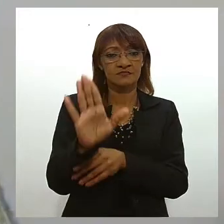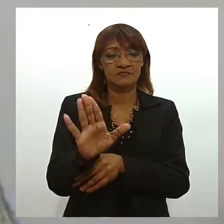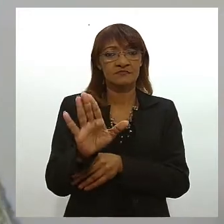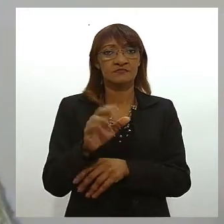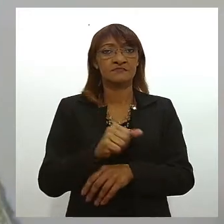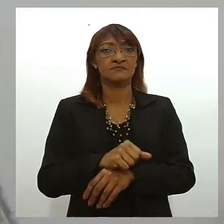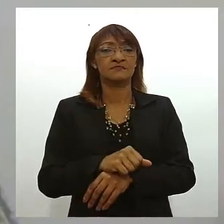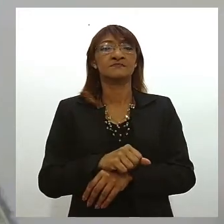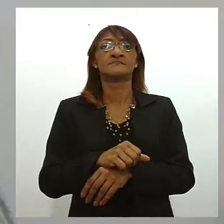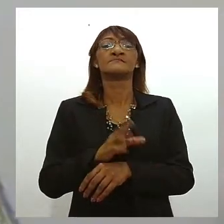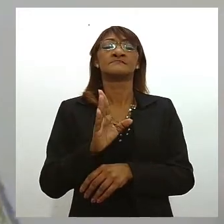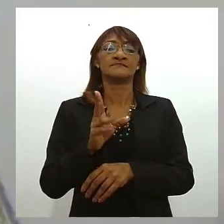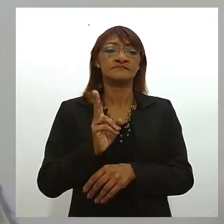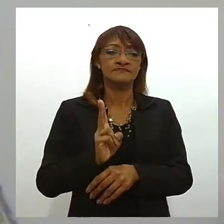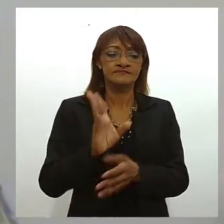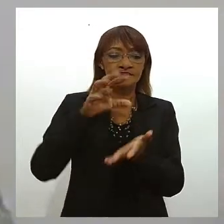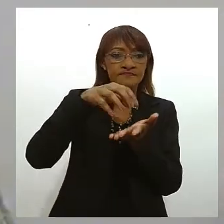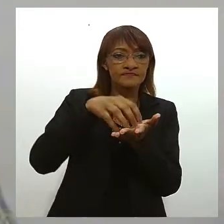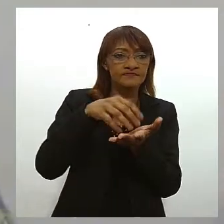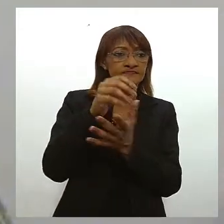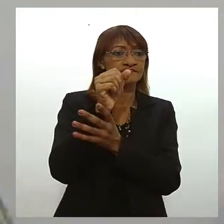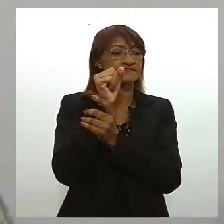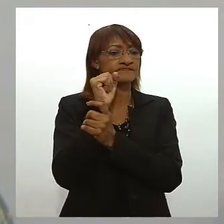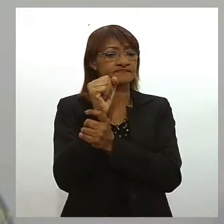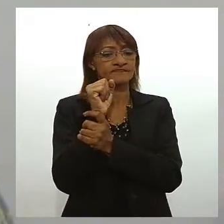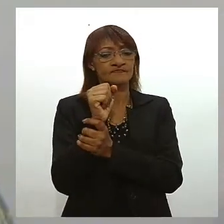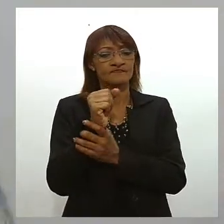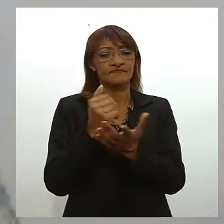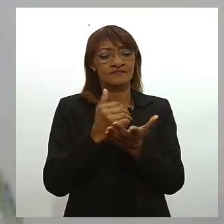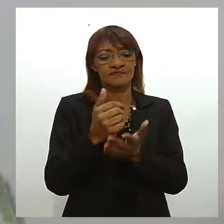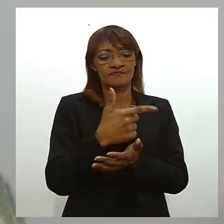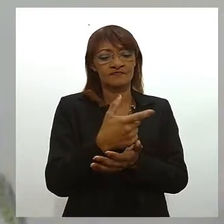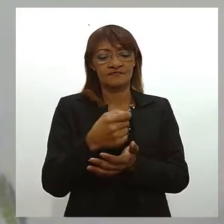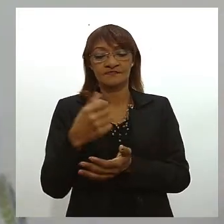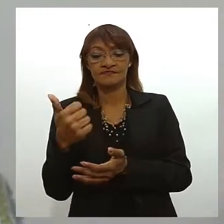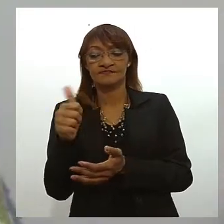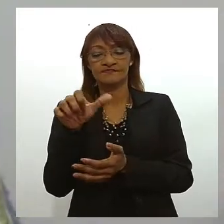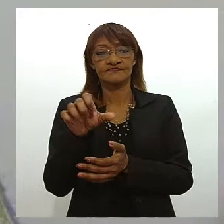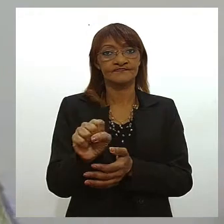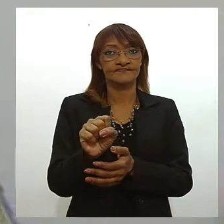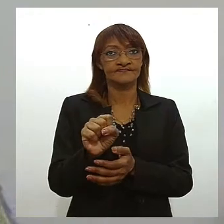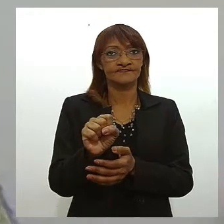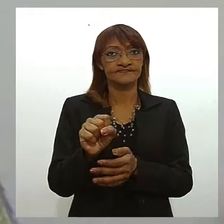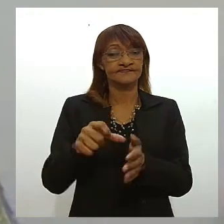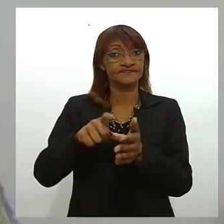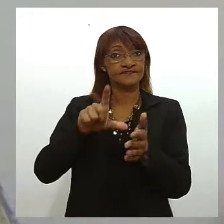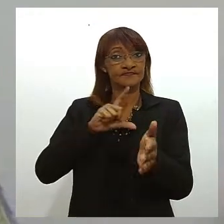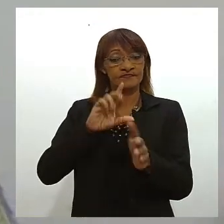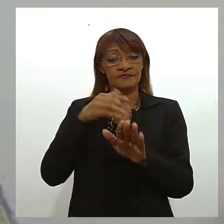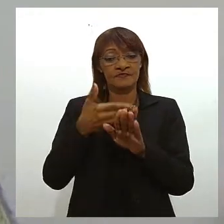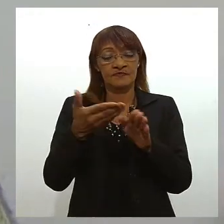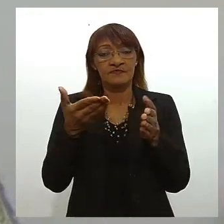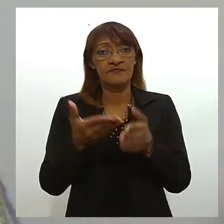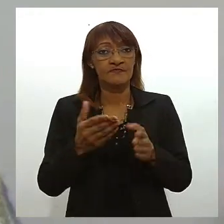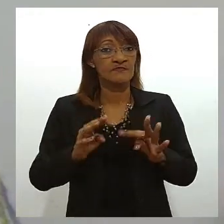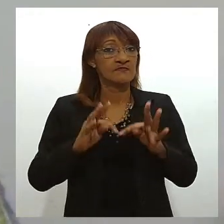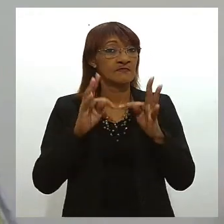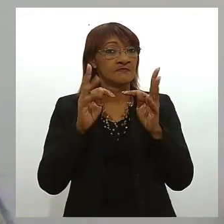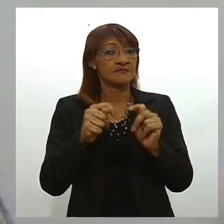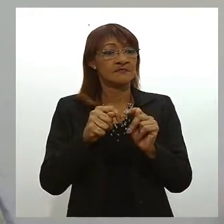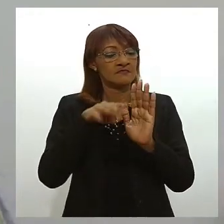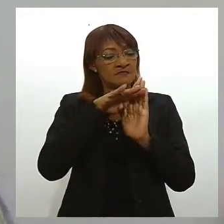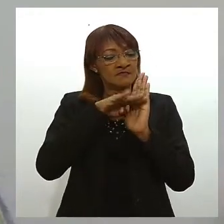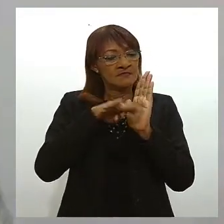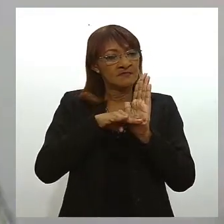ela tem um núcleo de segurança já implementado desde 2018 para melhorar esse fluxo assistencial. Então, todos os nossos protocolos são compilados